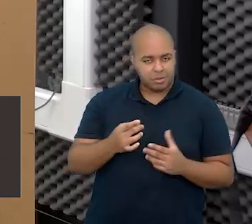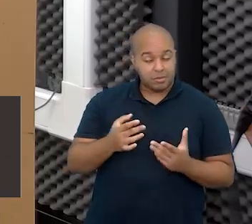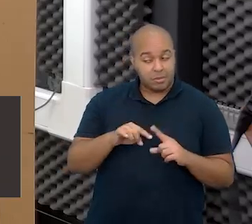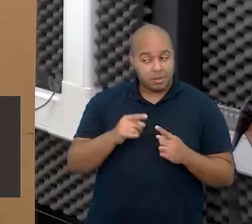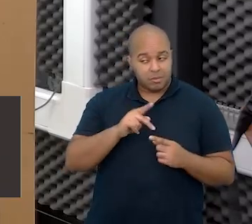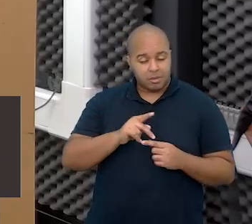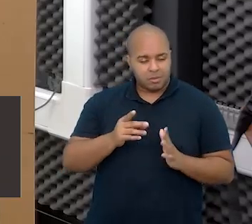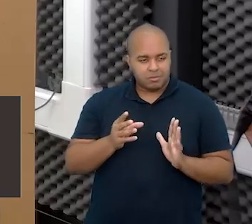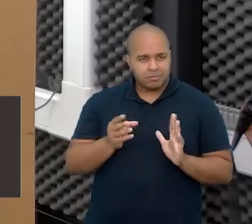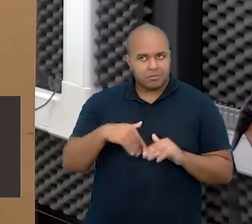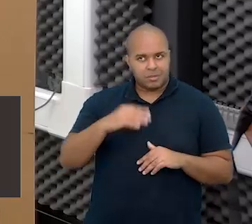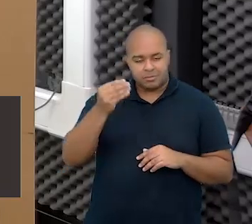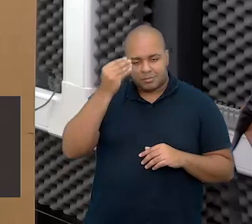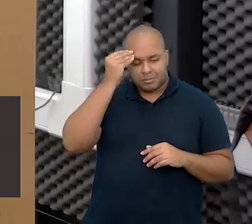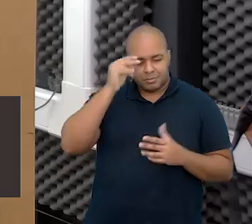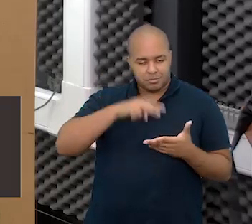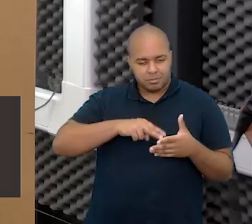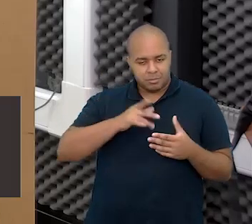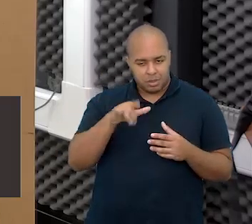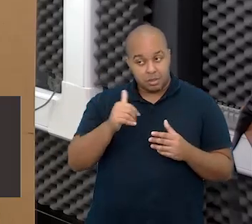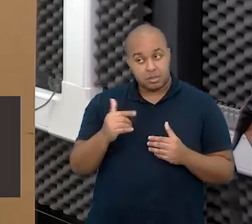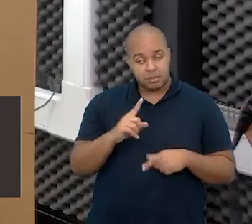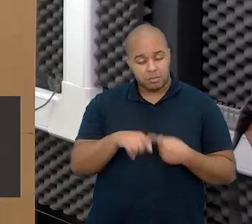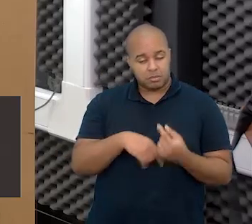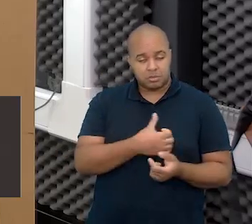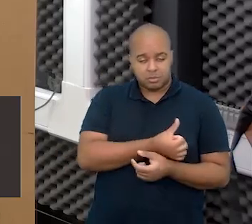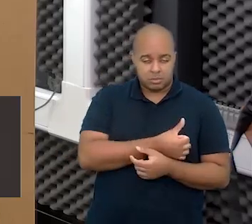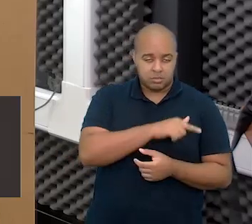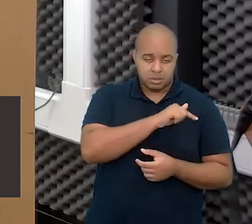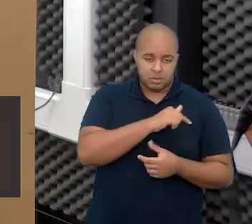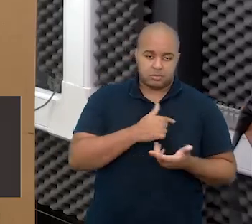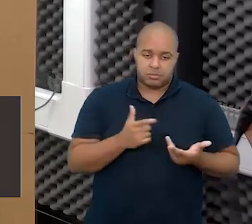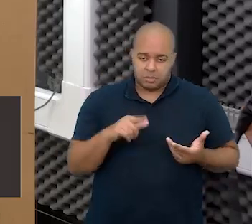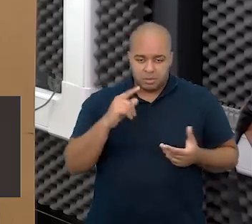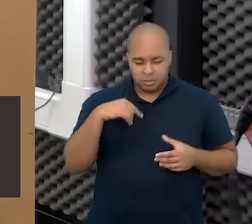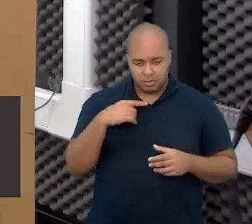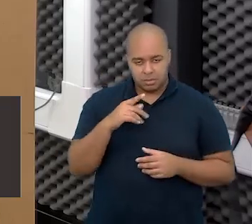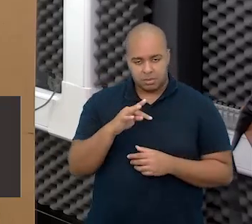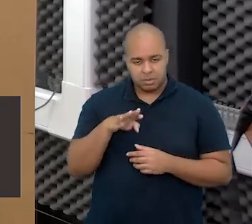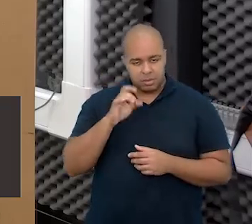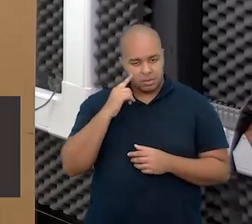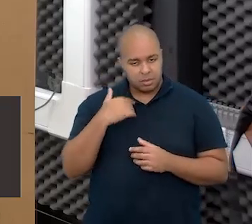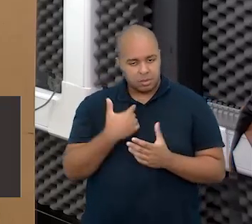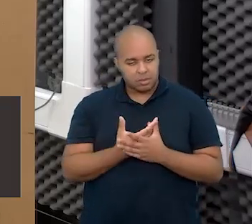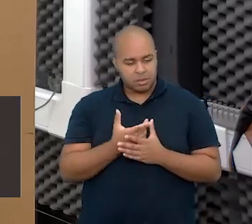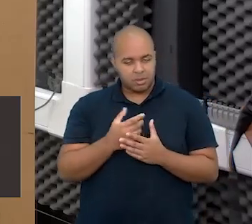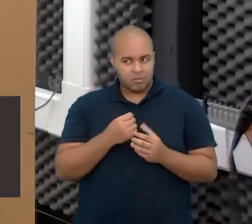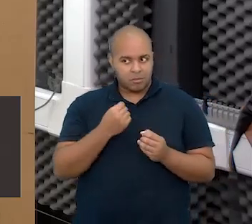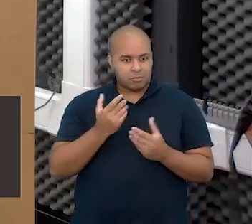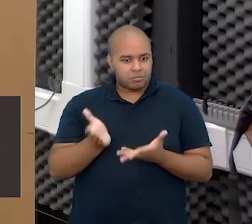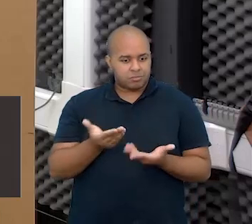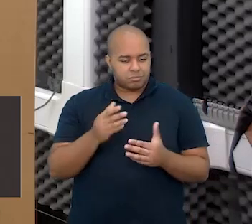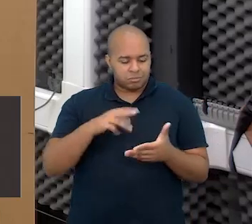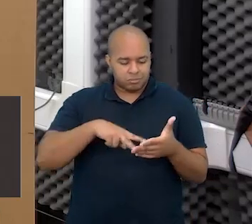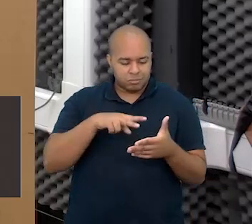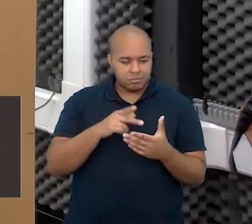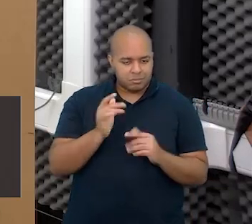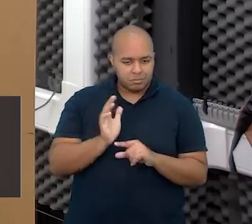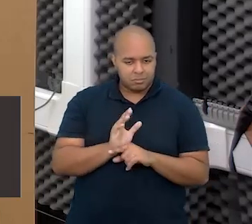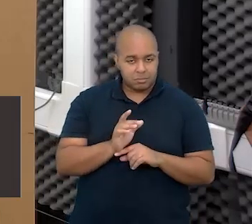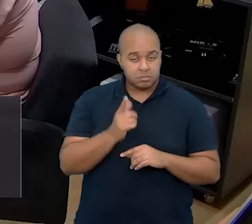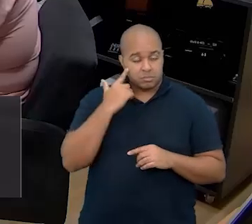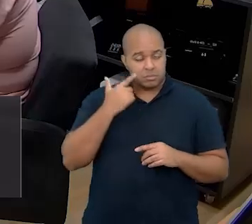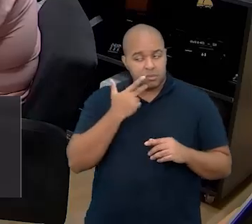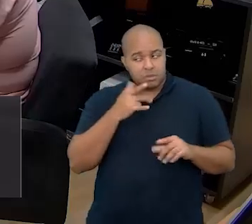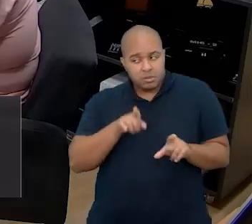professora que mais me marcou em leitura já foi lá para o sexto, sétimo ano, que trazia os romances para a leitura. Verdade. E isso